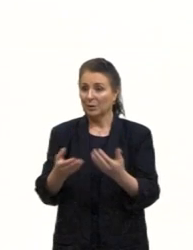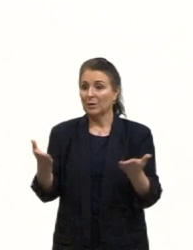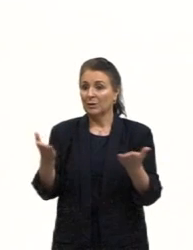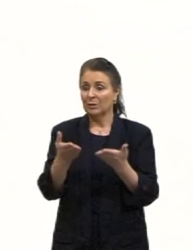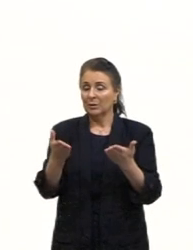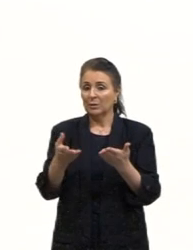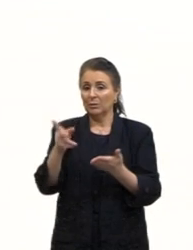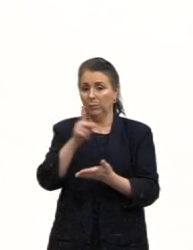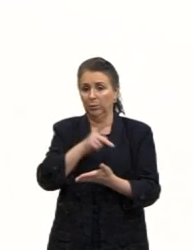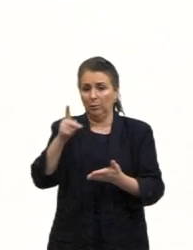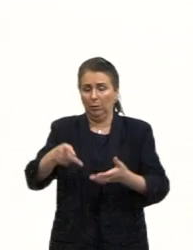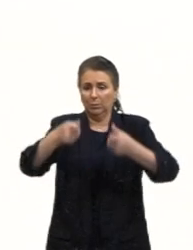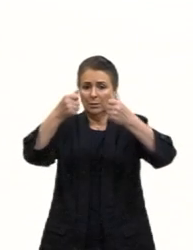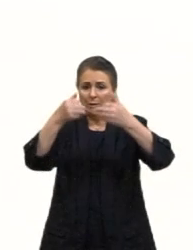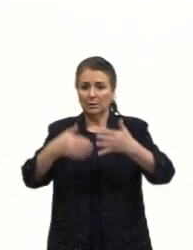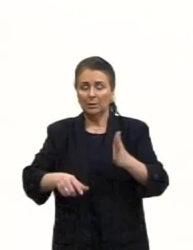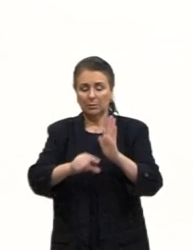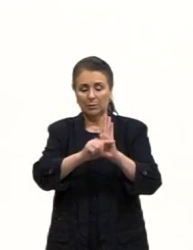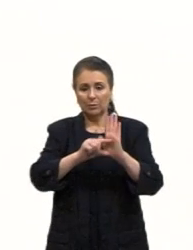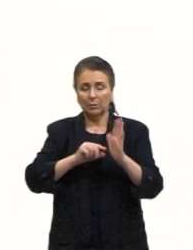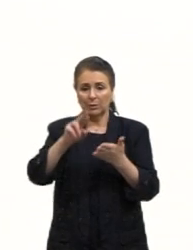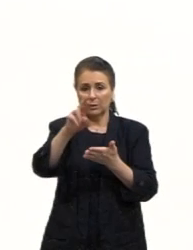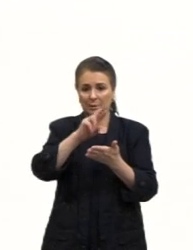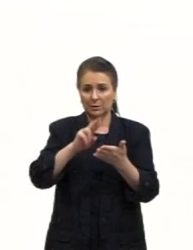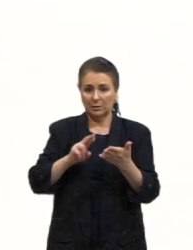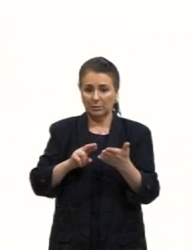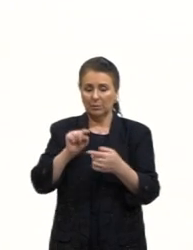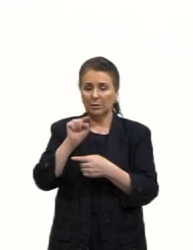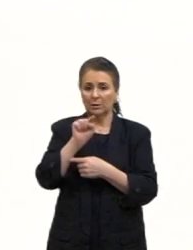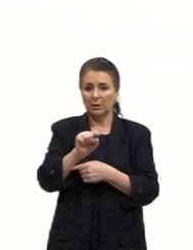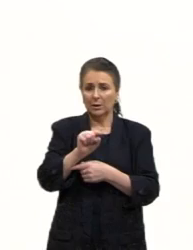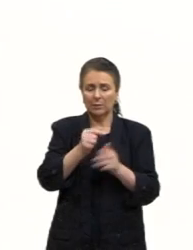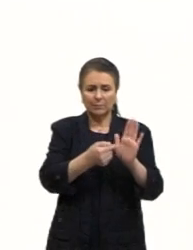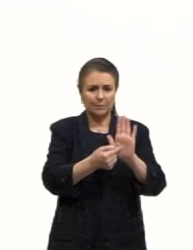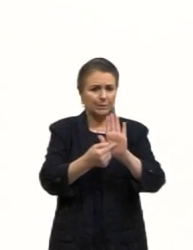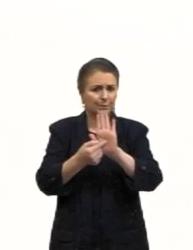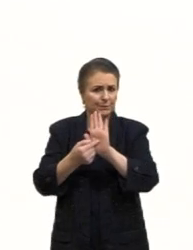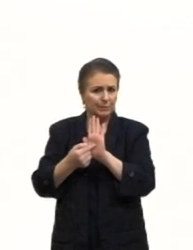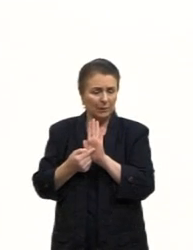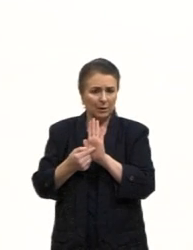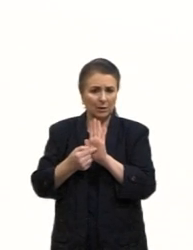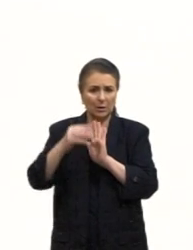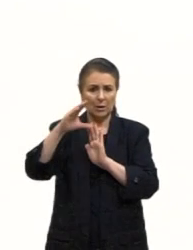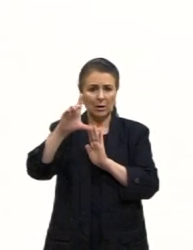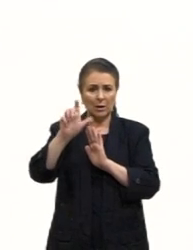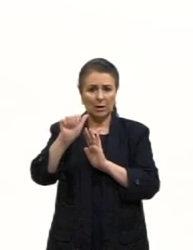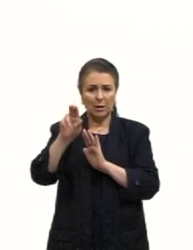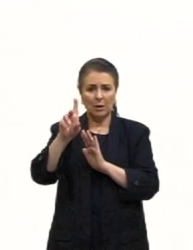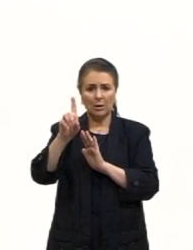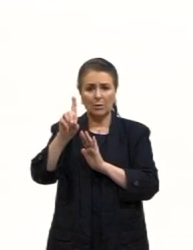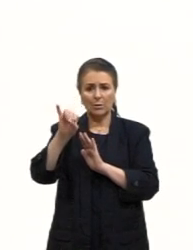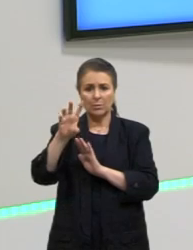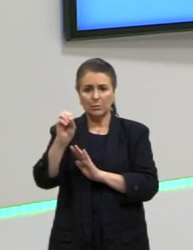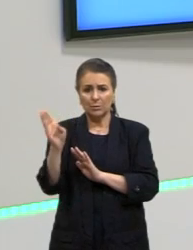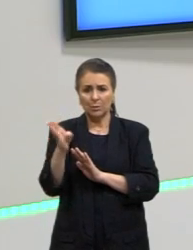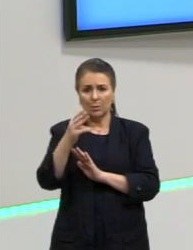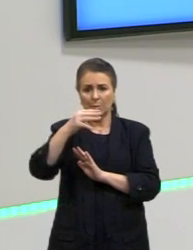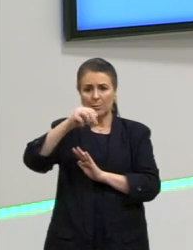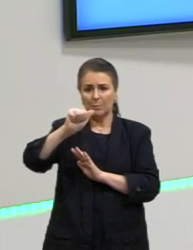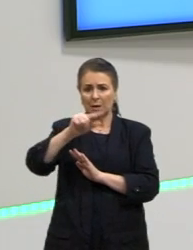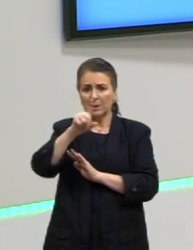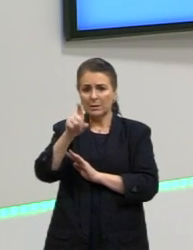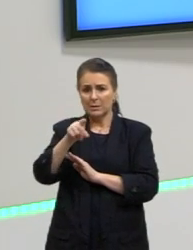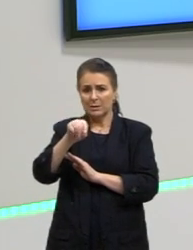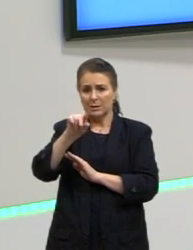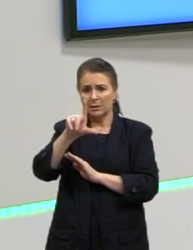pouco o autor dessa redação ele menciona Cláudio Masili que é professor da Universidade Federal do Rio